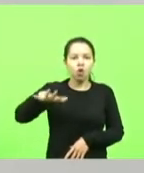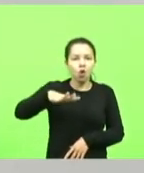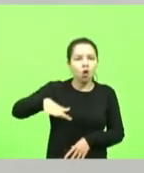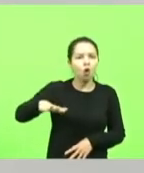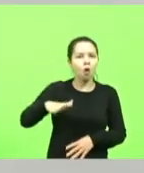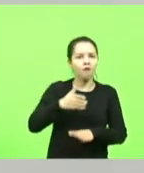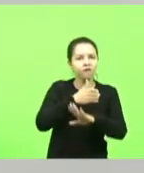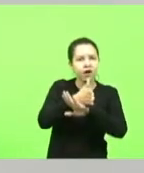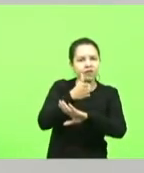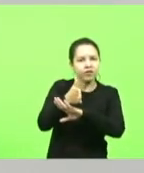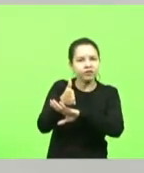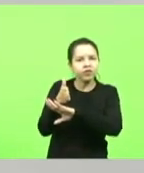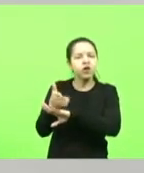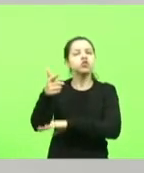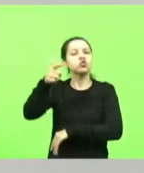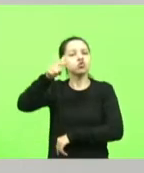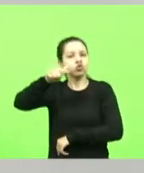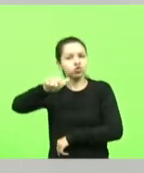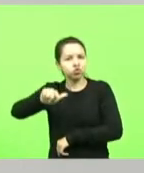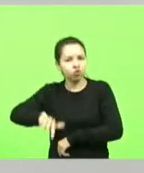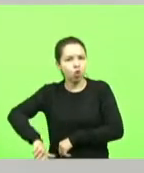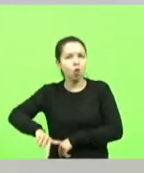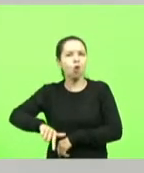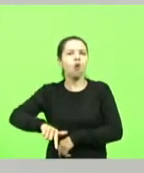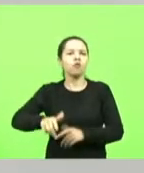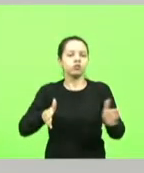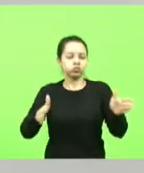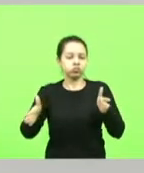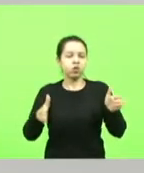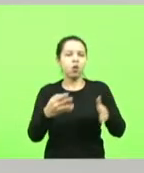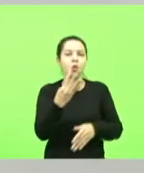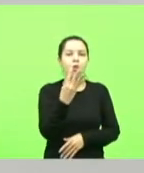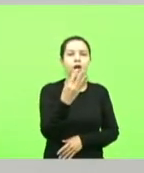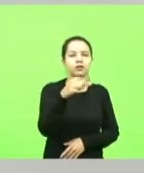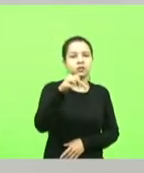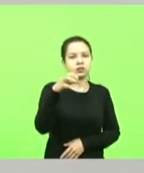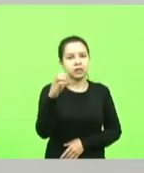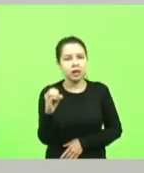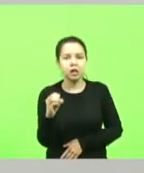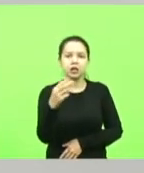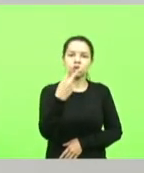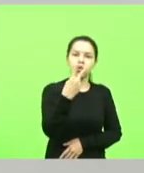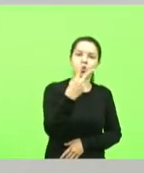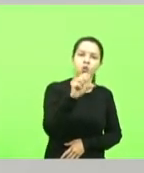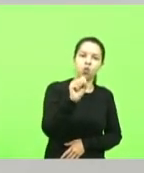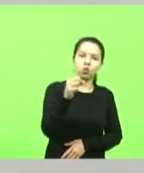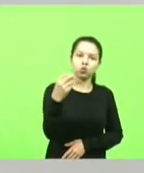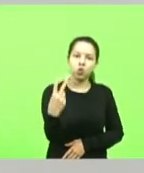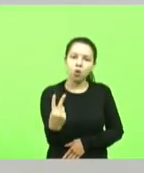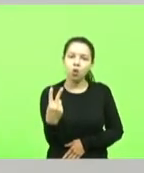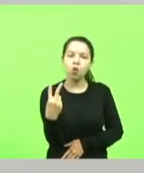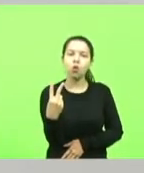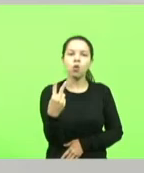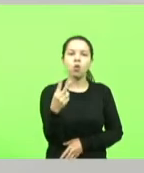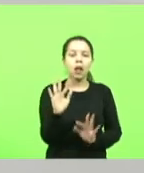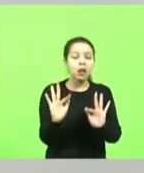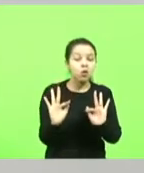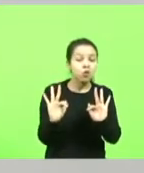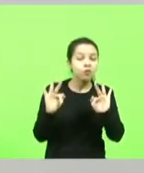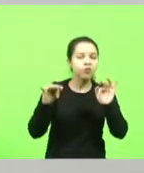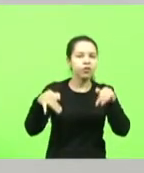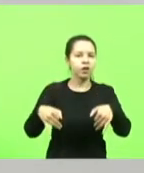passar novamente nesse trajeto aqui pela 470 pela 282 e lá no final